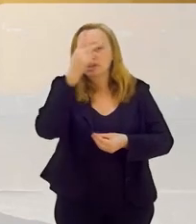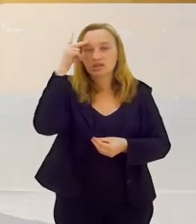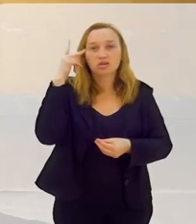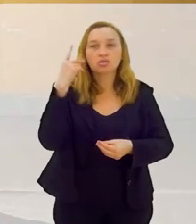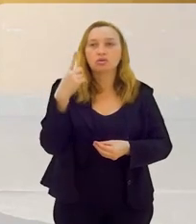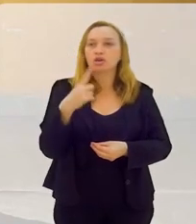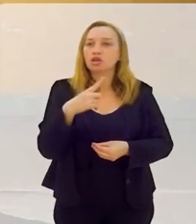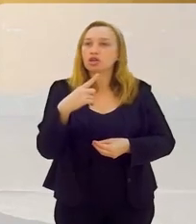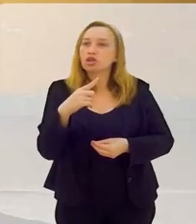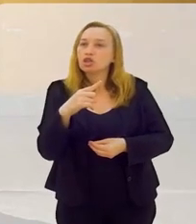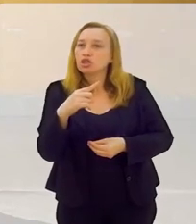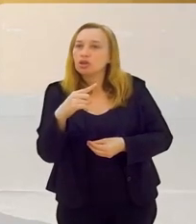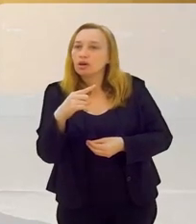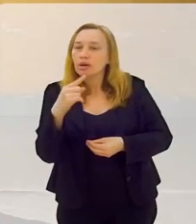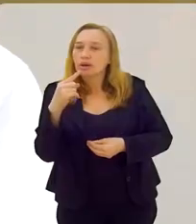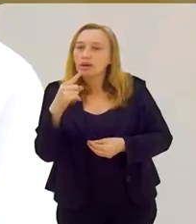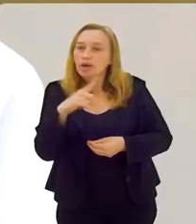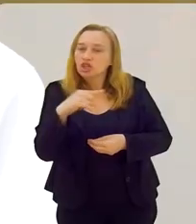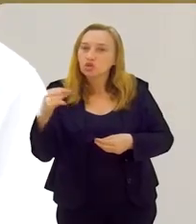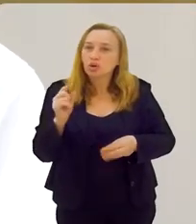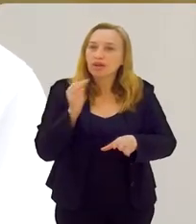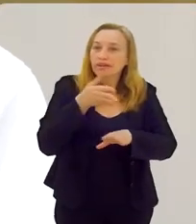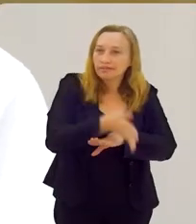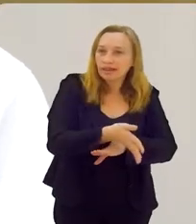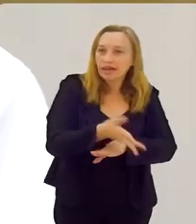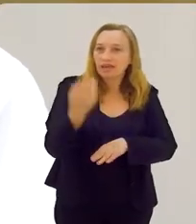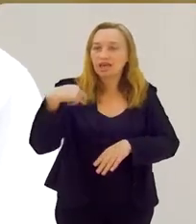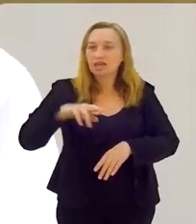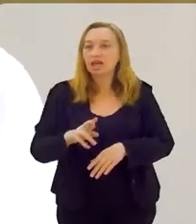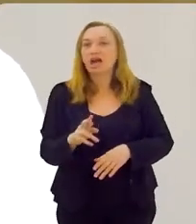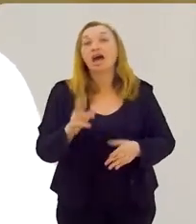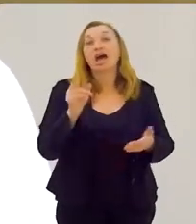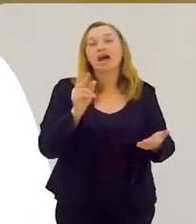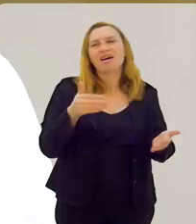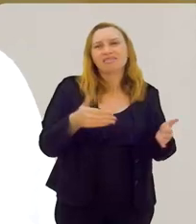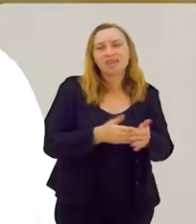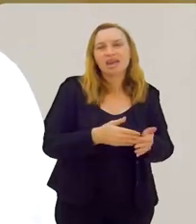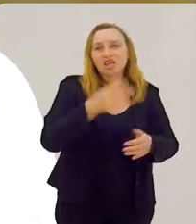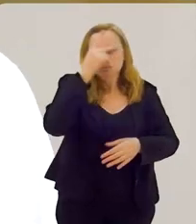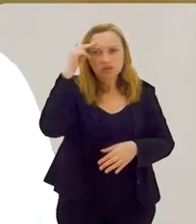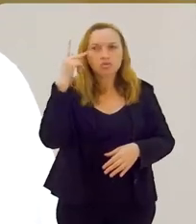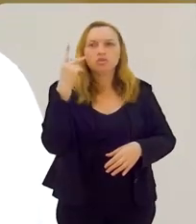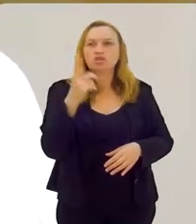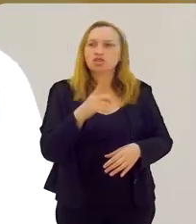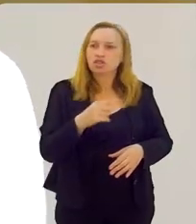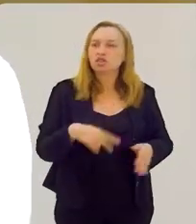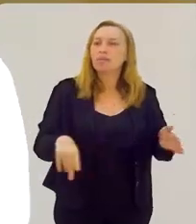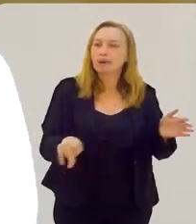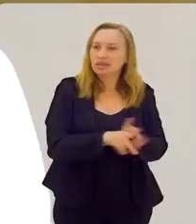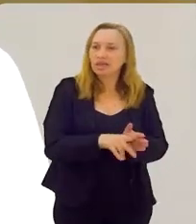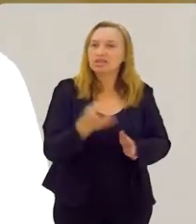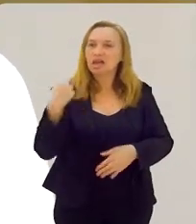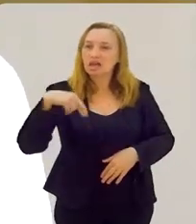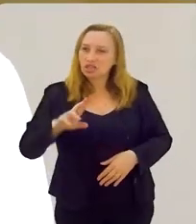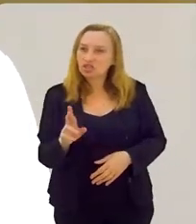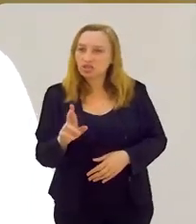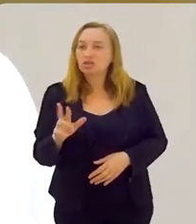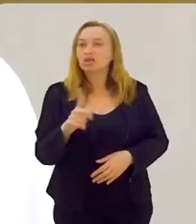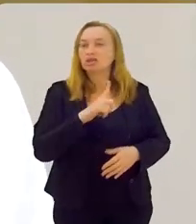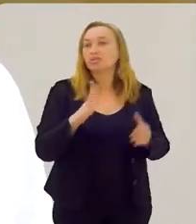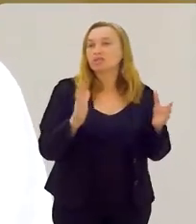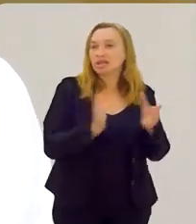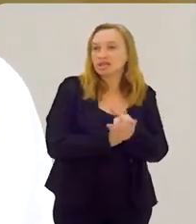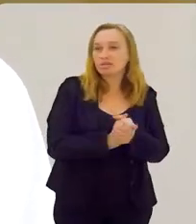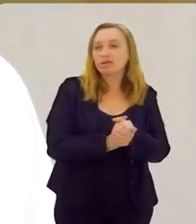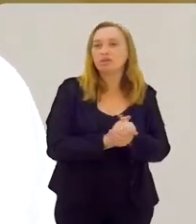decide entrar para a religião. Até mesmo as pessoas que são da religião, nós temos dentro do nosso culto,